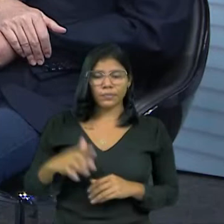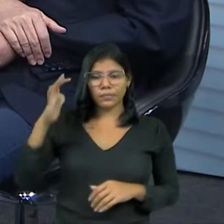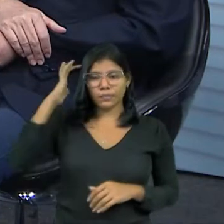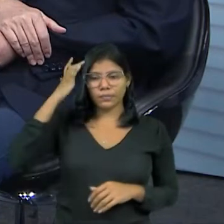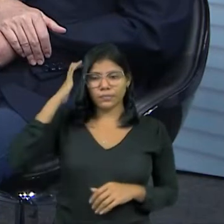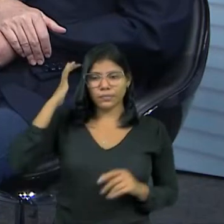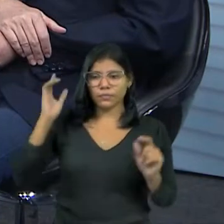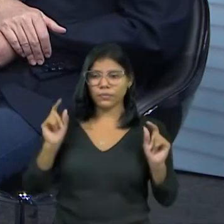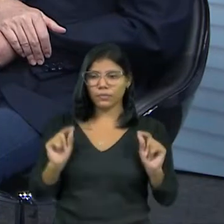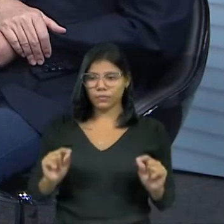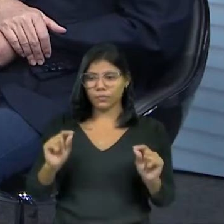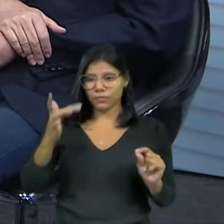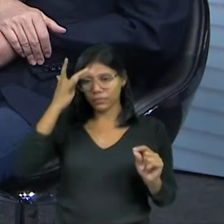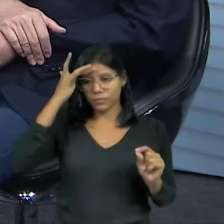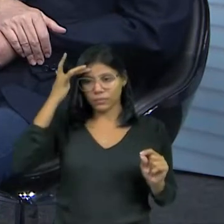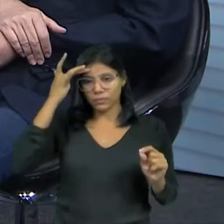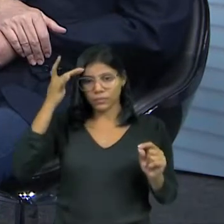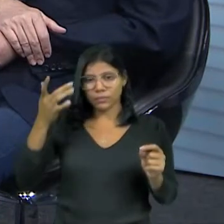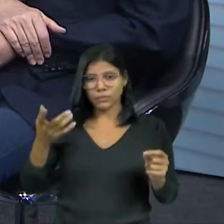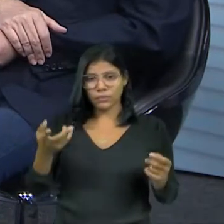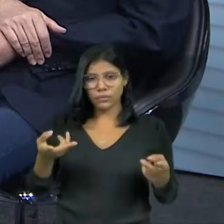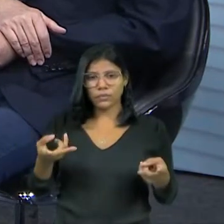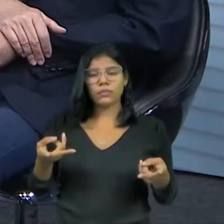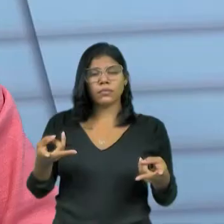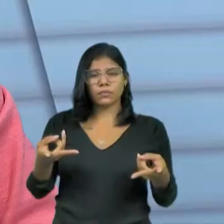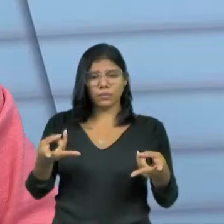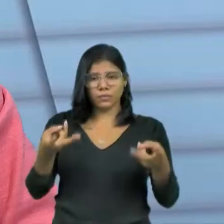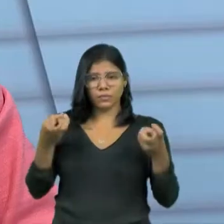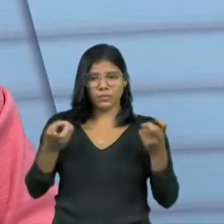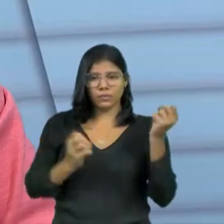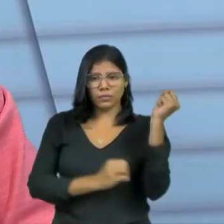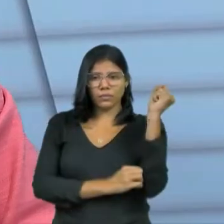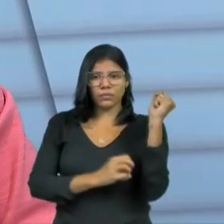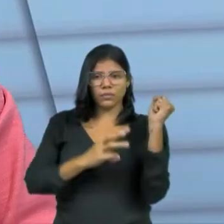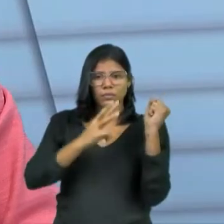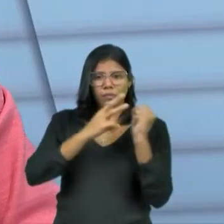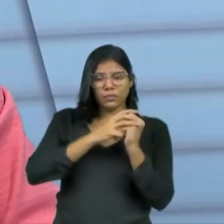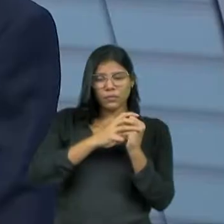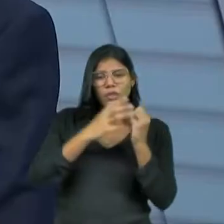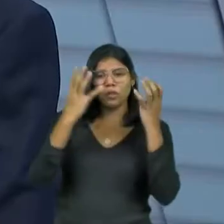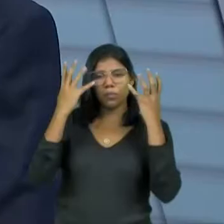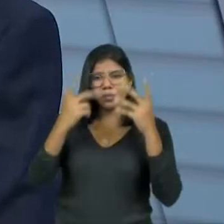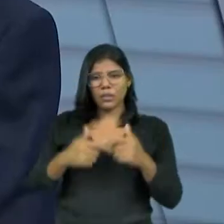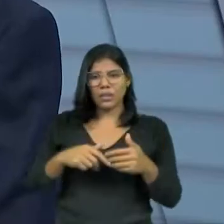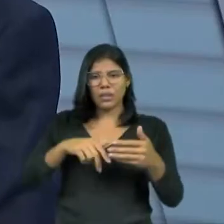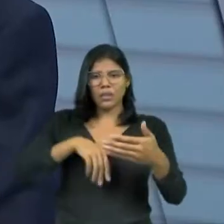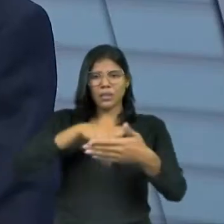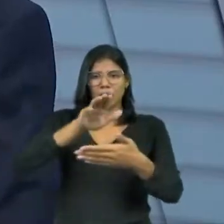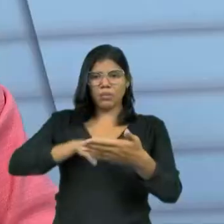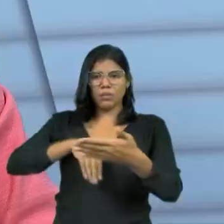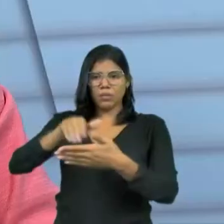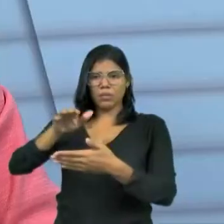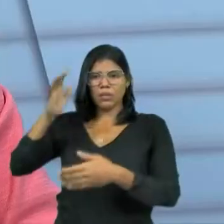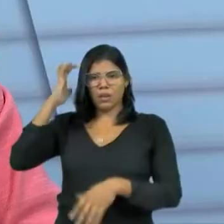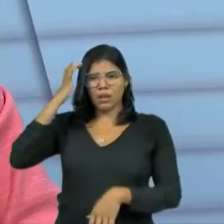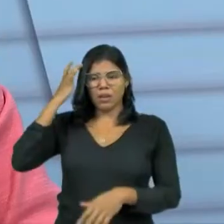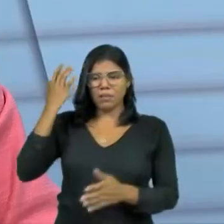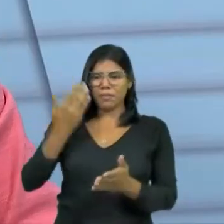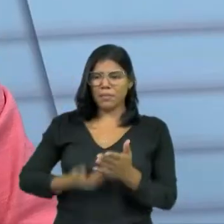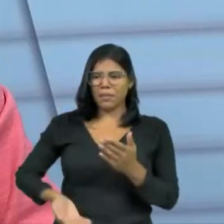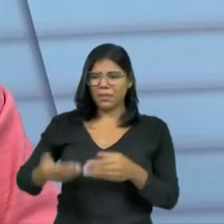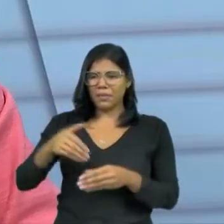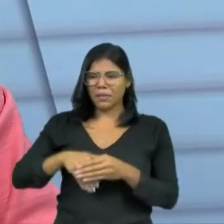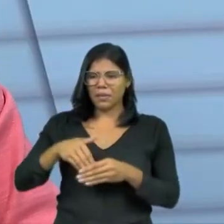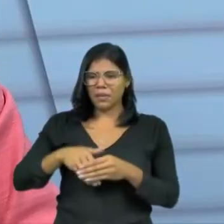que os candidatos observem a questão da sustentabilidade, né? Do meio ambiente. acho pichar demais, eu acho que perde a voto. Claro. Porque hoje o eleitor